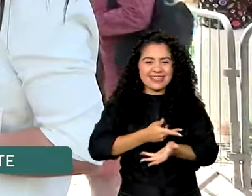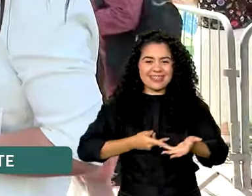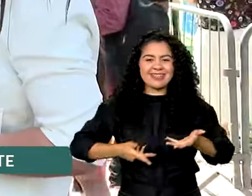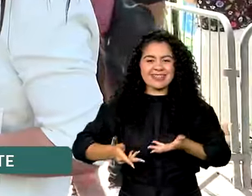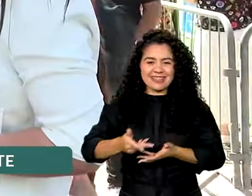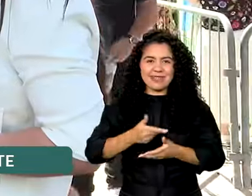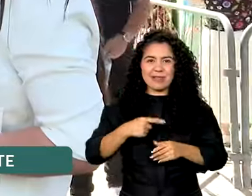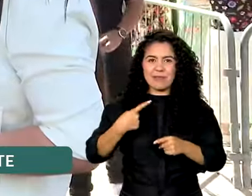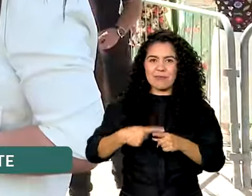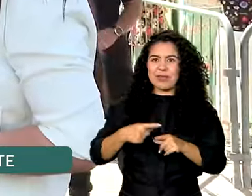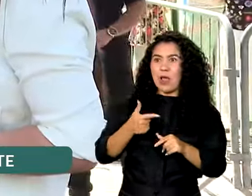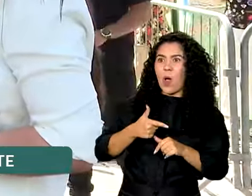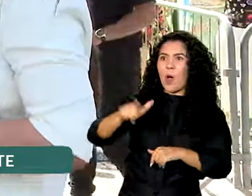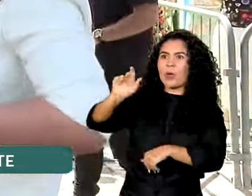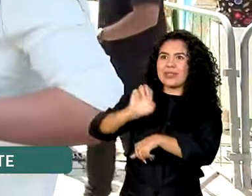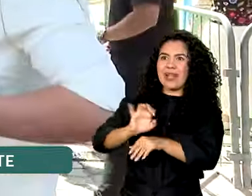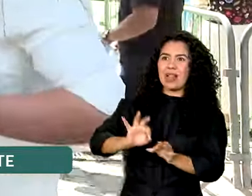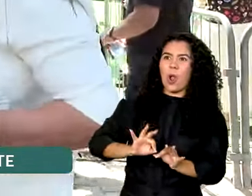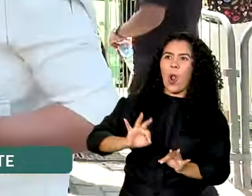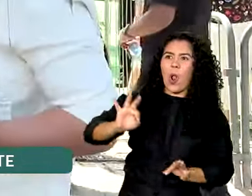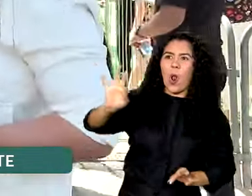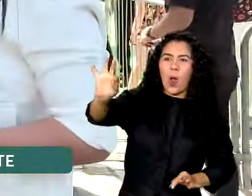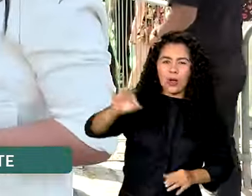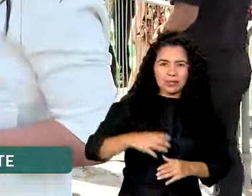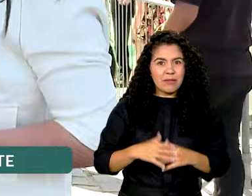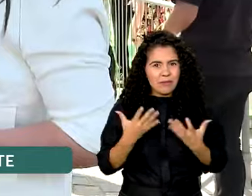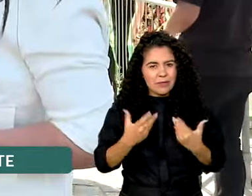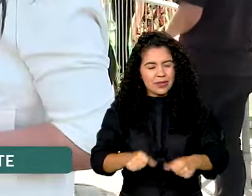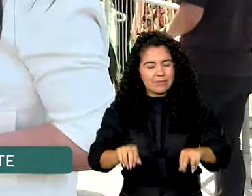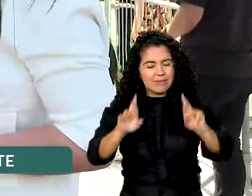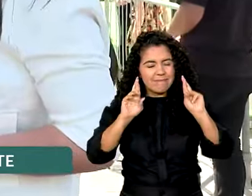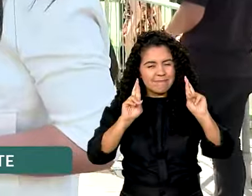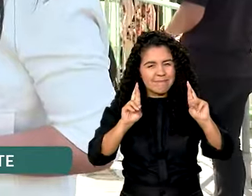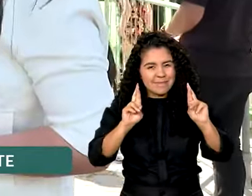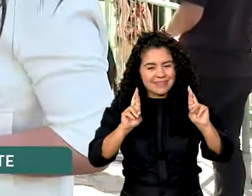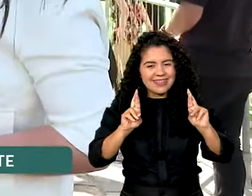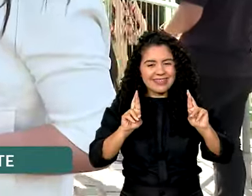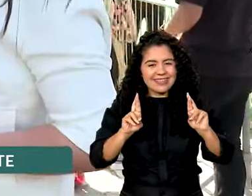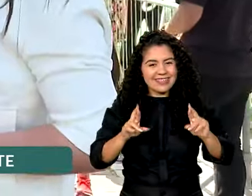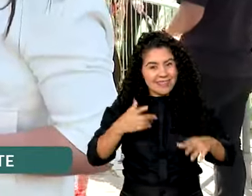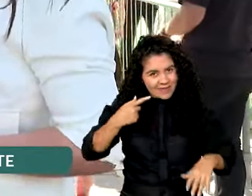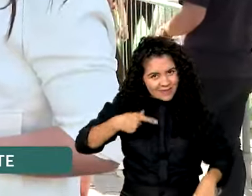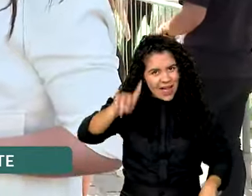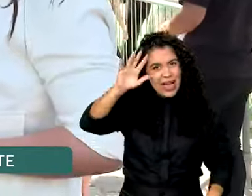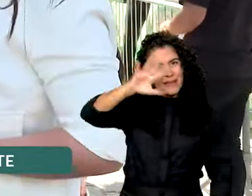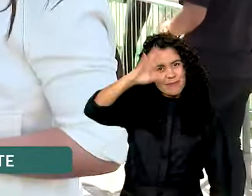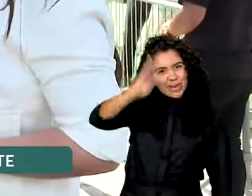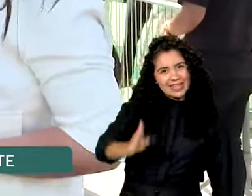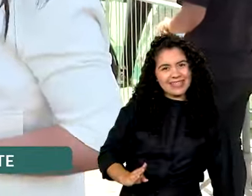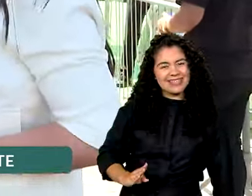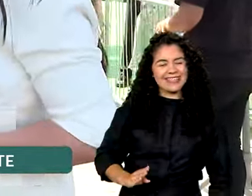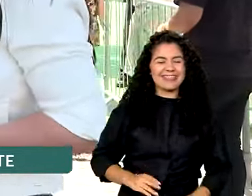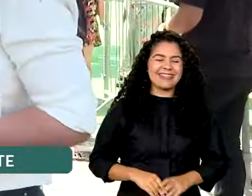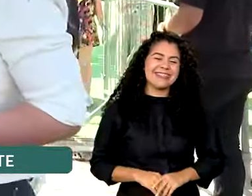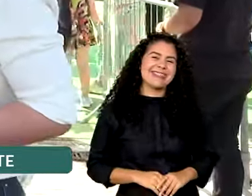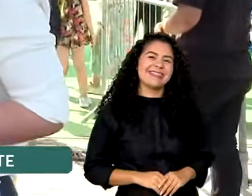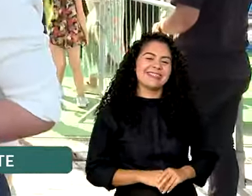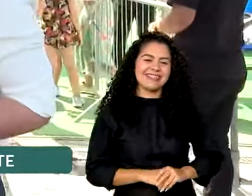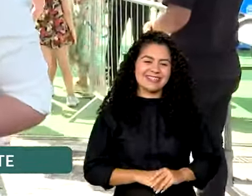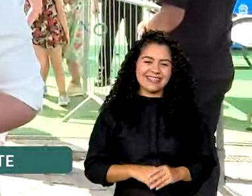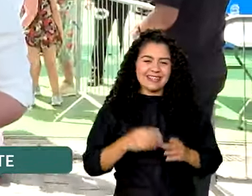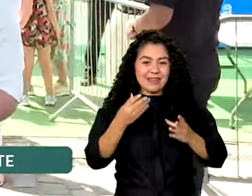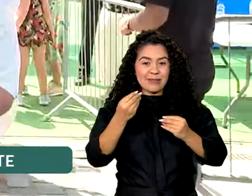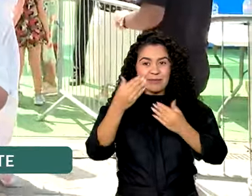geograficamente falando de nós. Tá certo, agora vamos torcer. Vamos torcer. Agora é isso aí. Vai Brasil, manda brasa! Muito